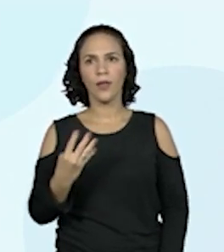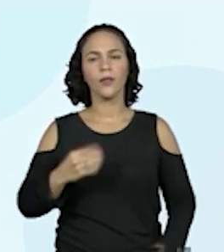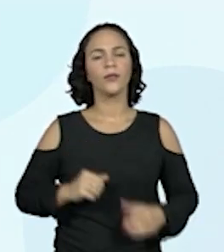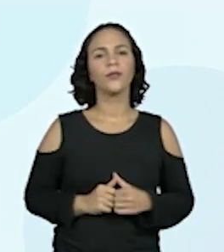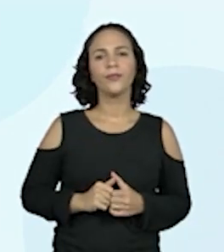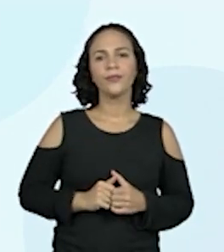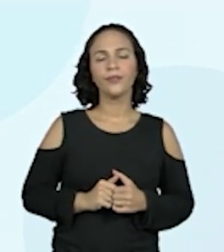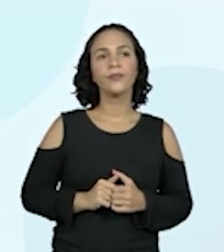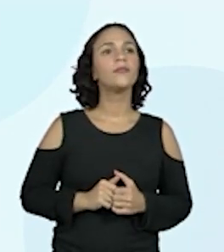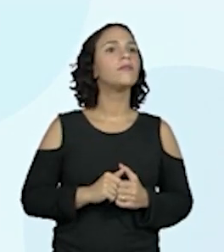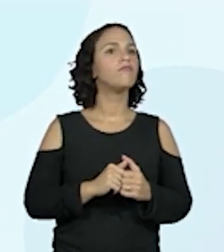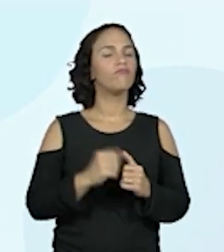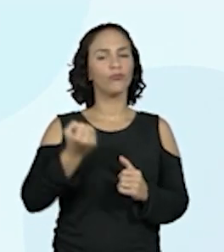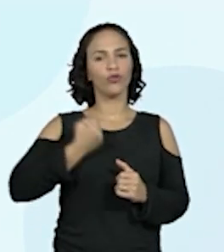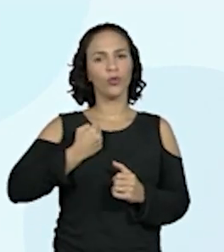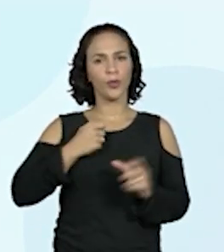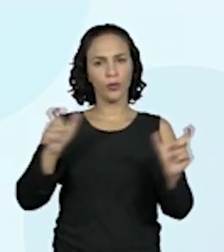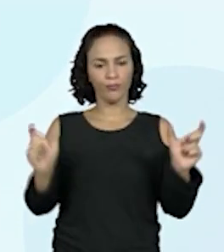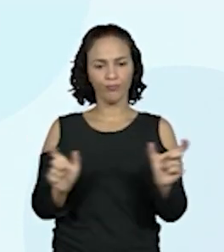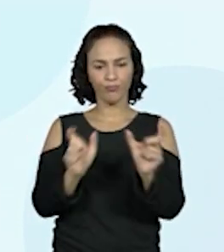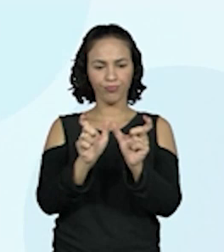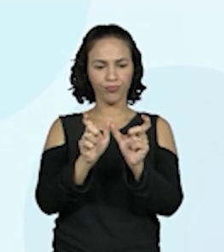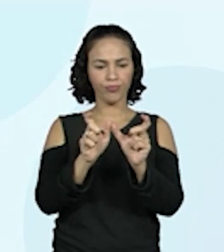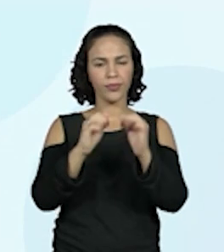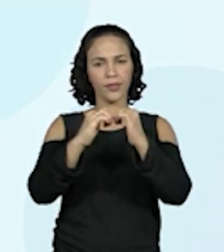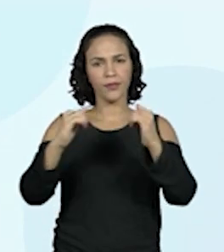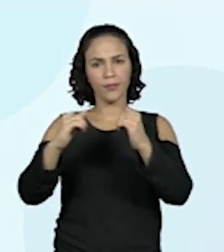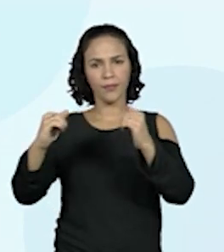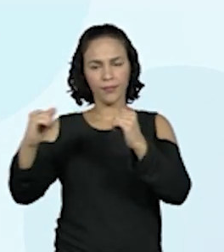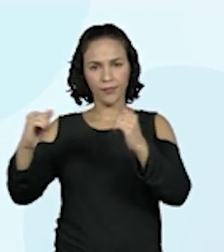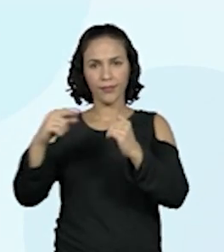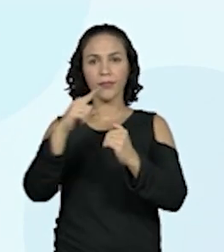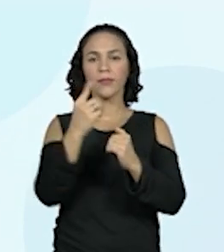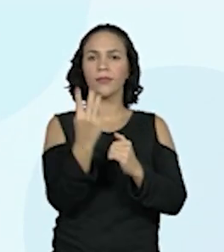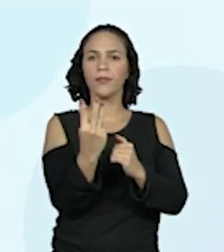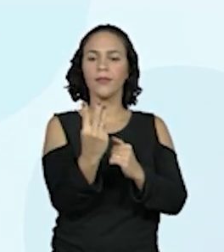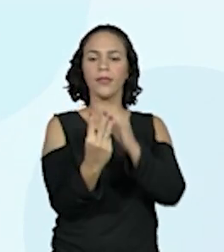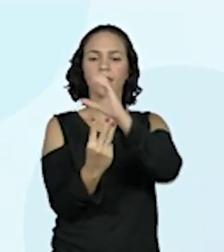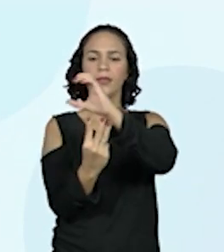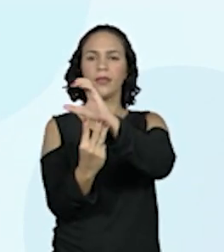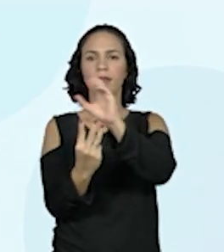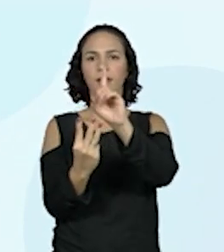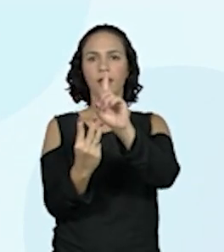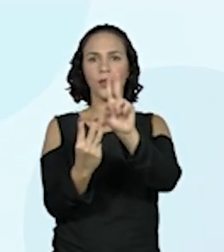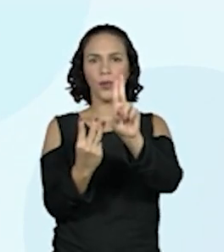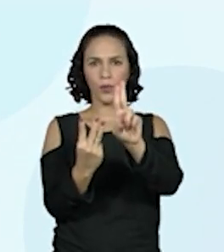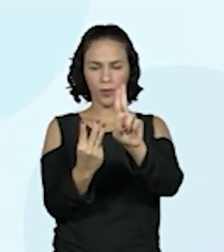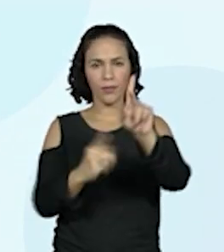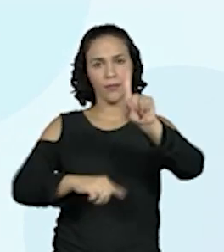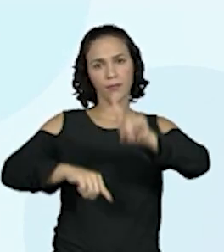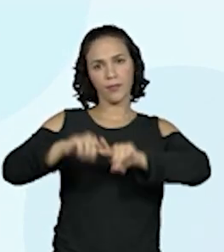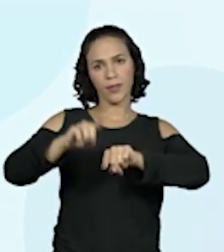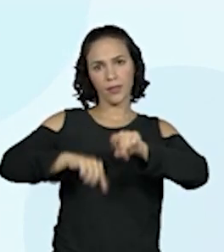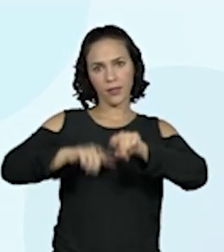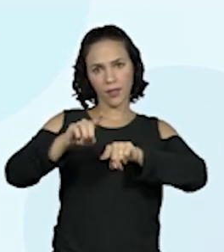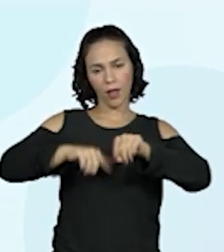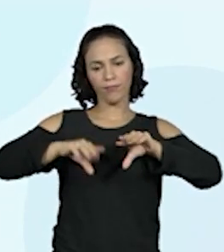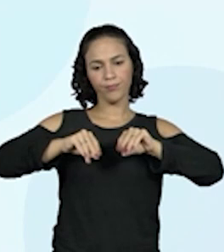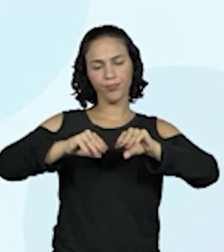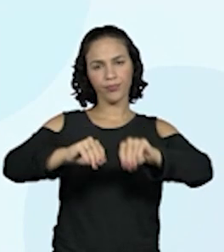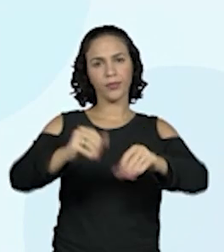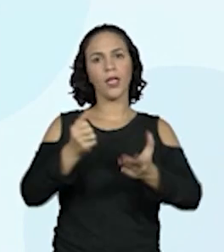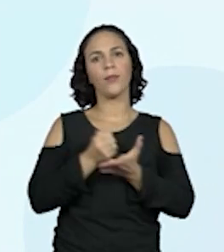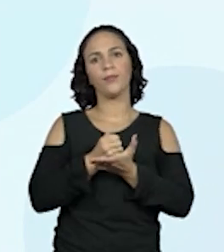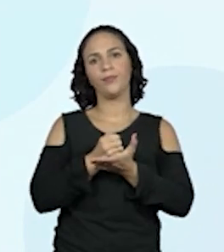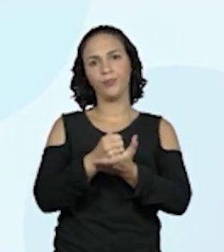compor e decompor números naturais de até três ordens, com suporte de material manipulável,